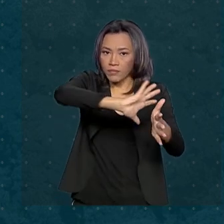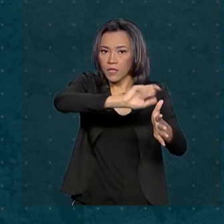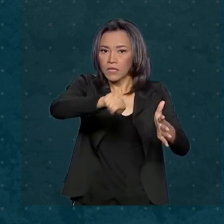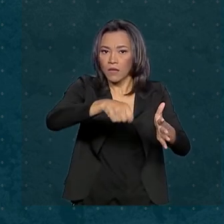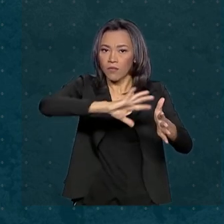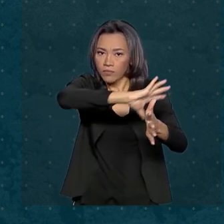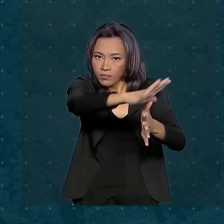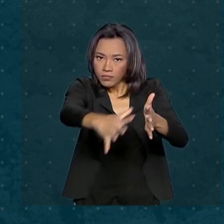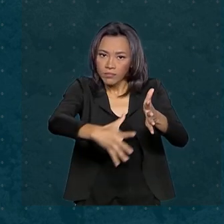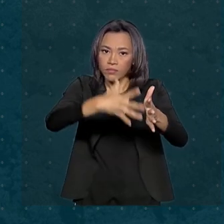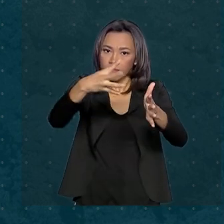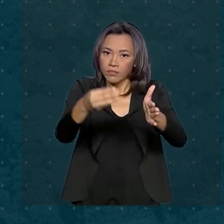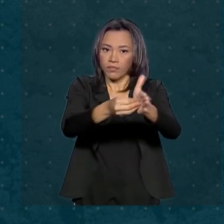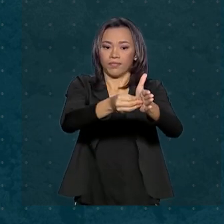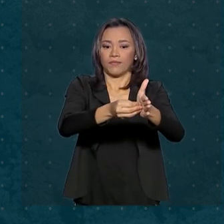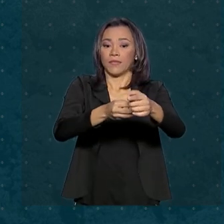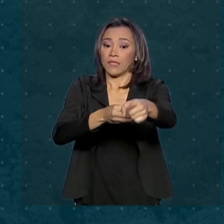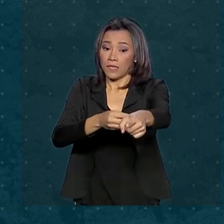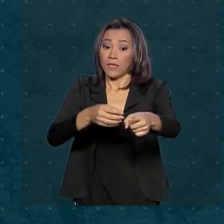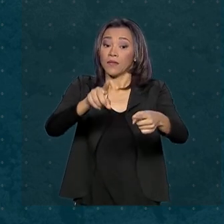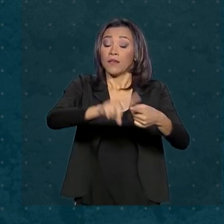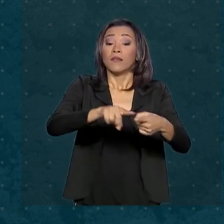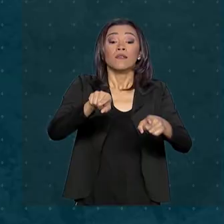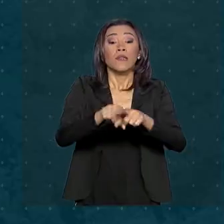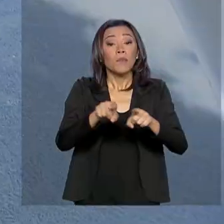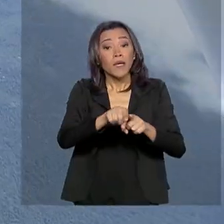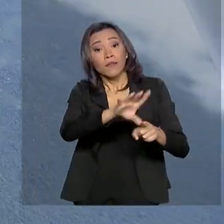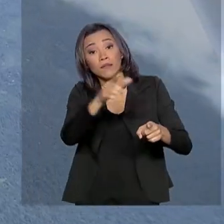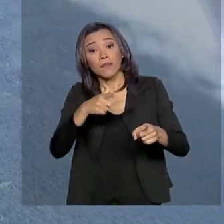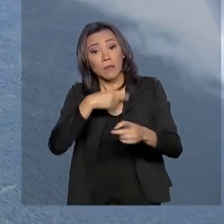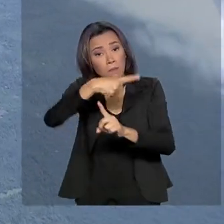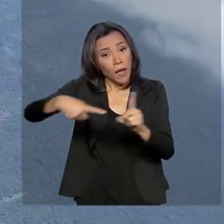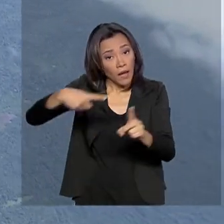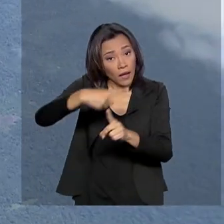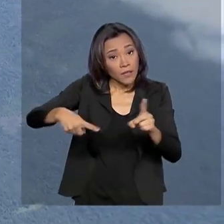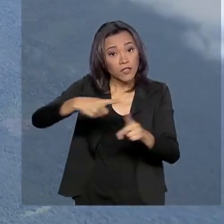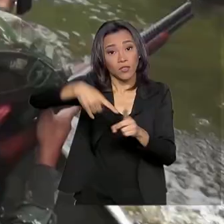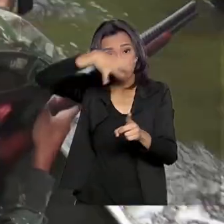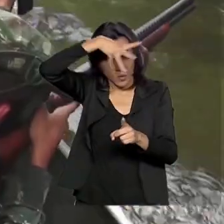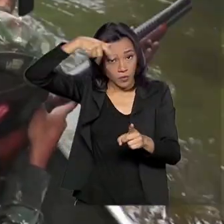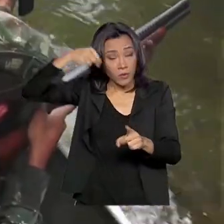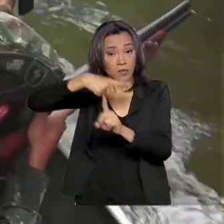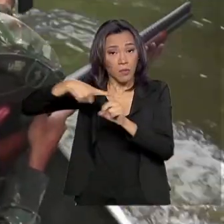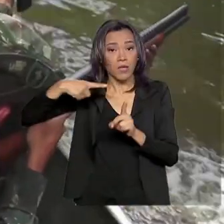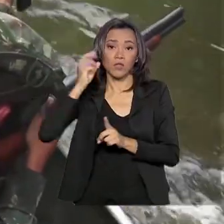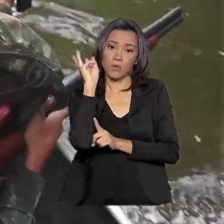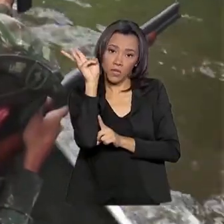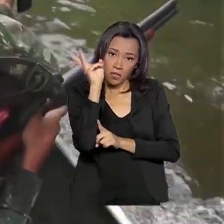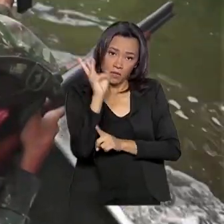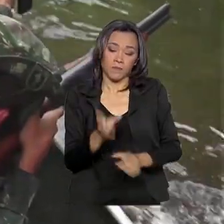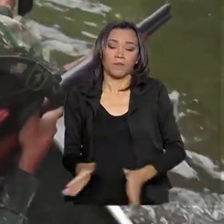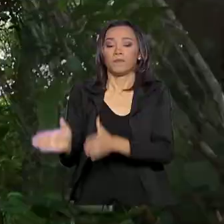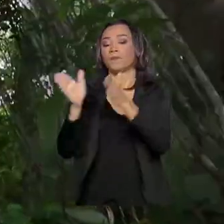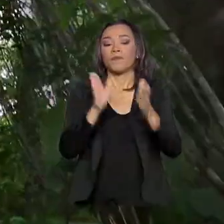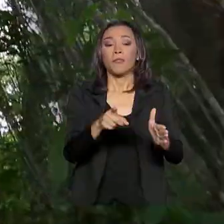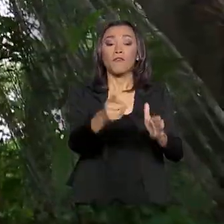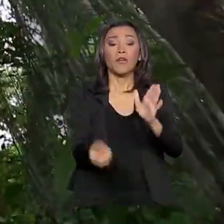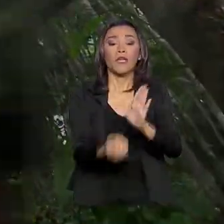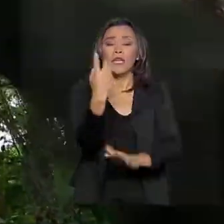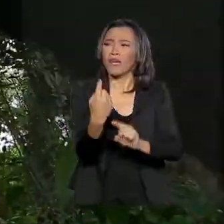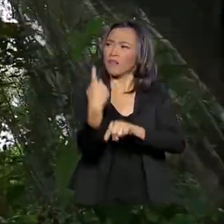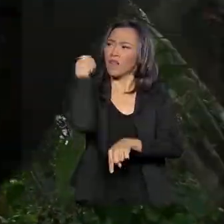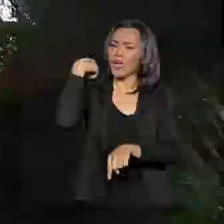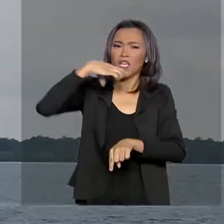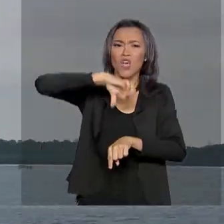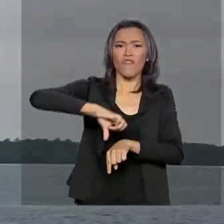norte e parte dos estados de Mato Grosso e Maranhão. O Conselho da Amazônia foi criado em 1995, mas não tinha saído